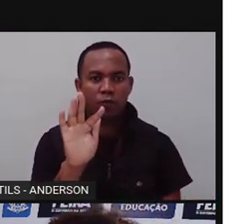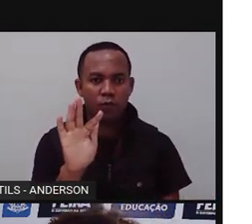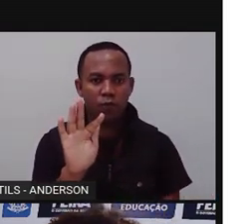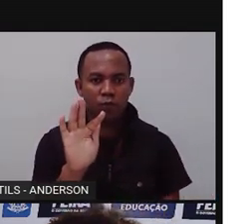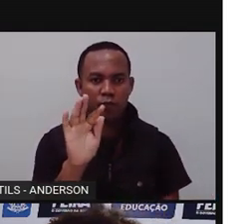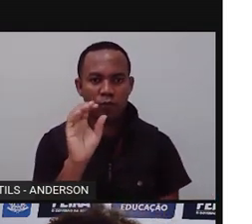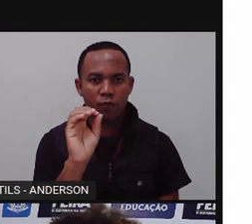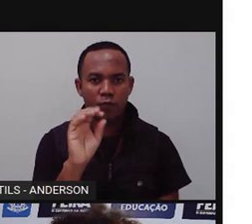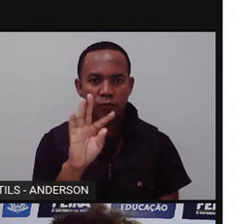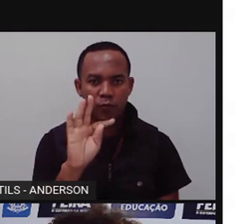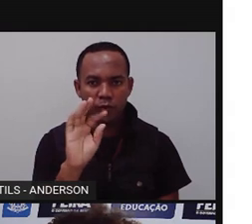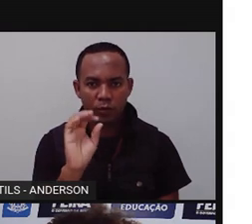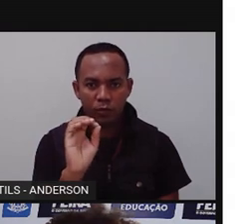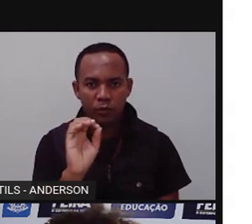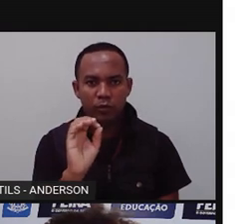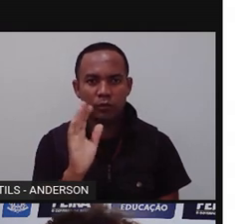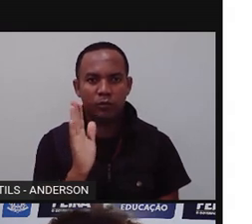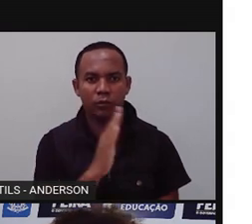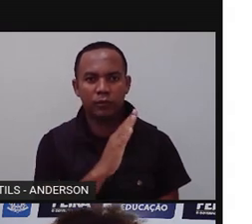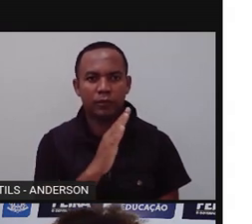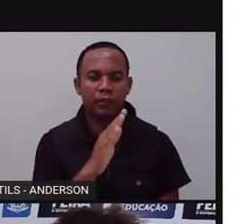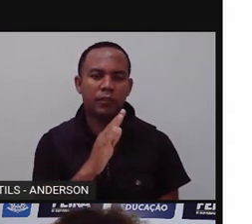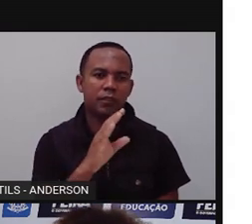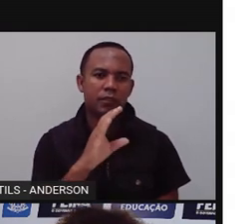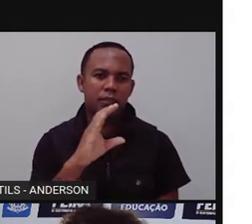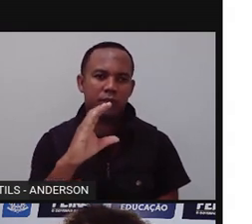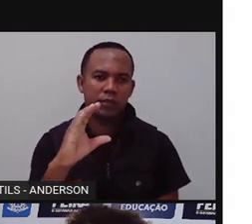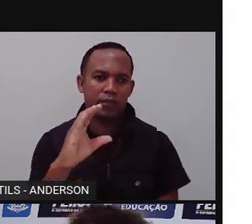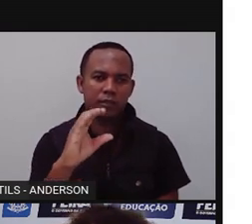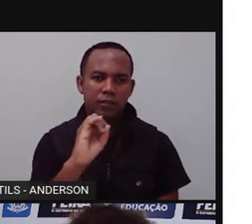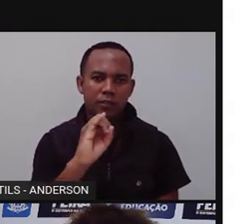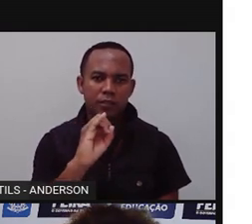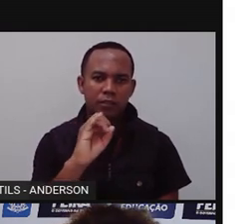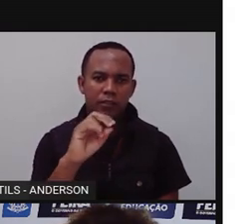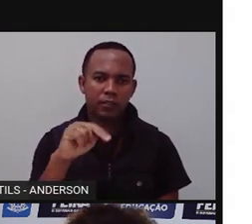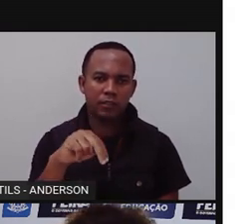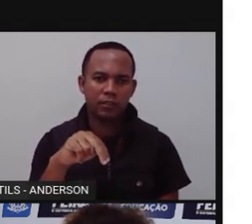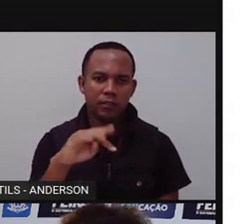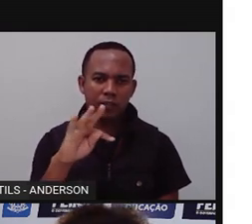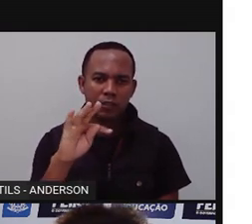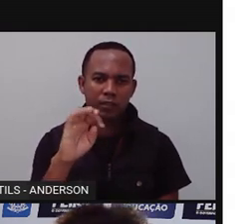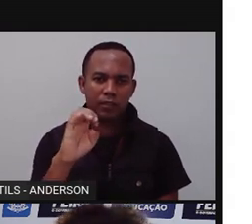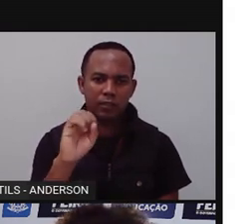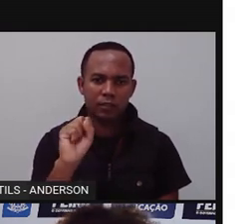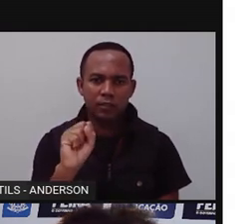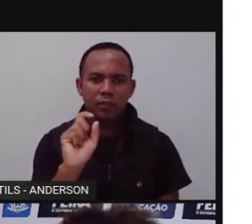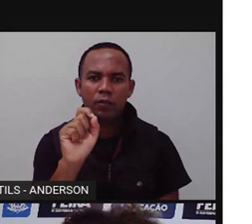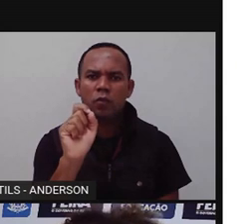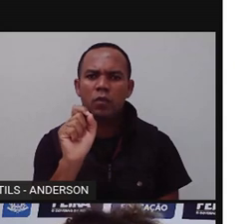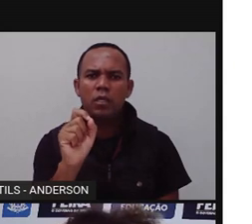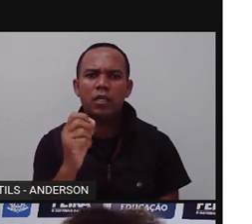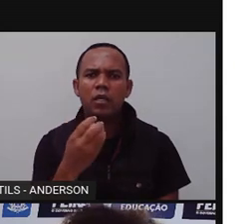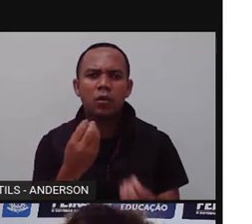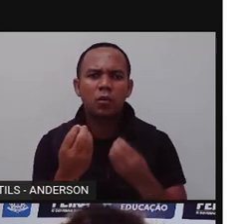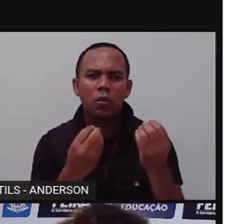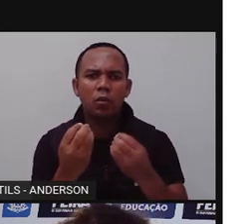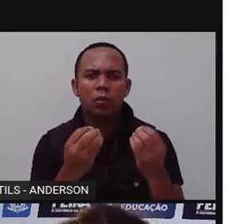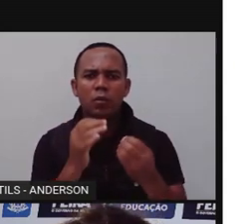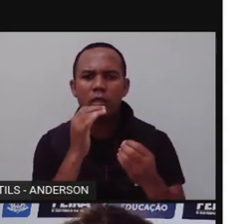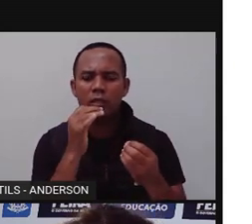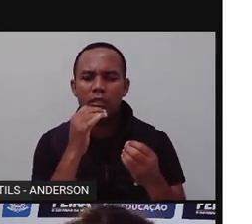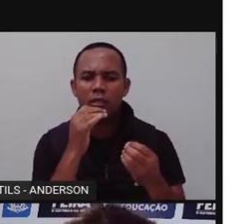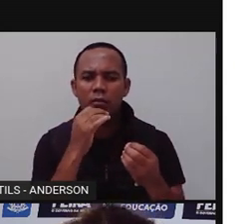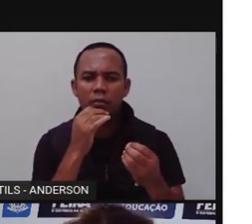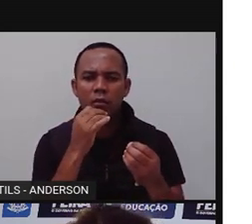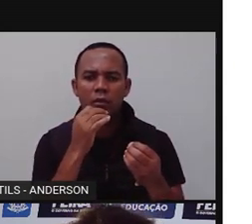nesse momento de luz solar que as plantas, elas fazem o quê? A fotossíntese. Quem tiver dúvida com relação à fotossíntese, pode